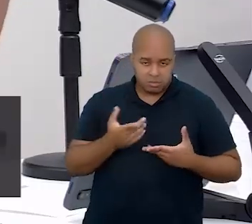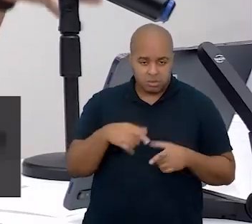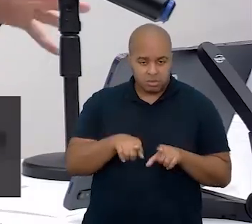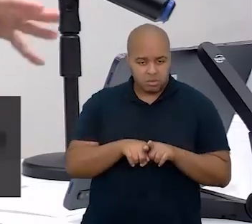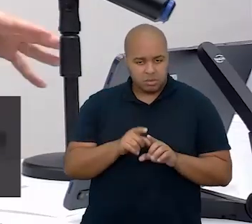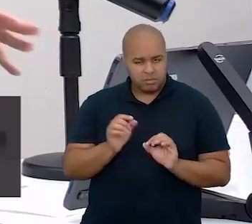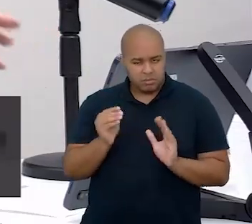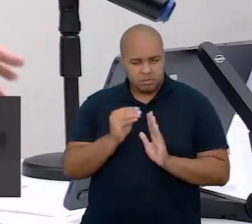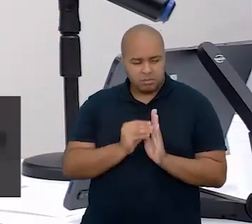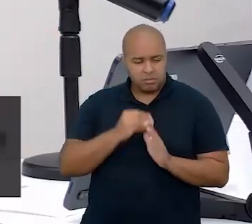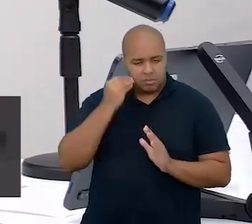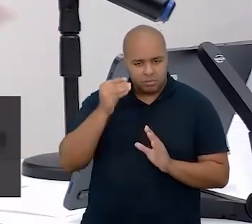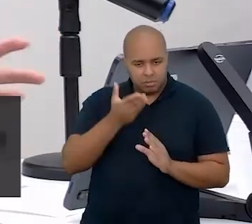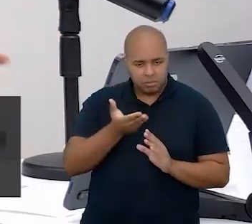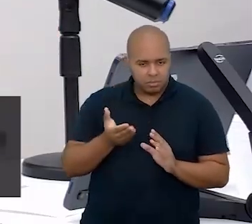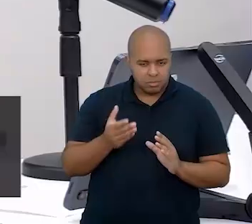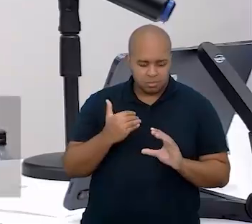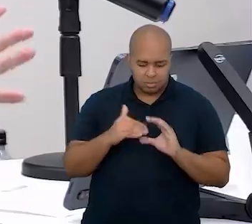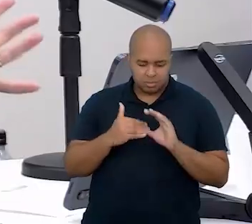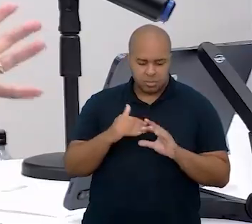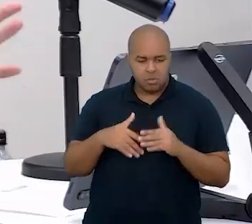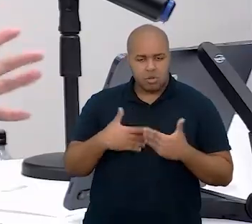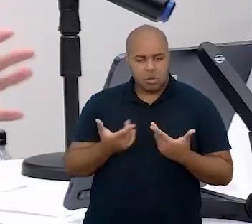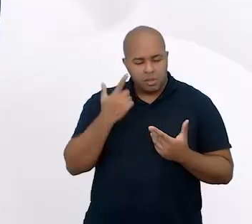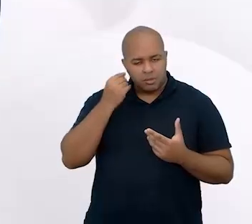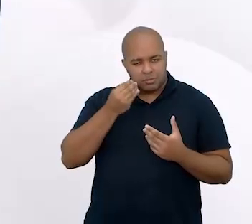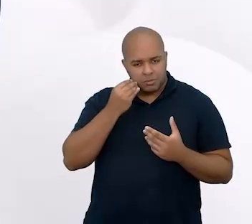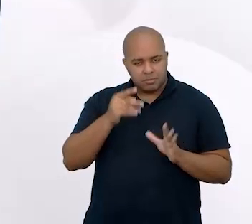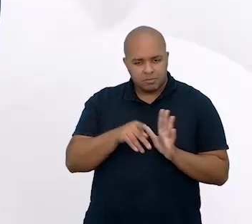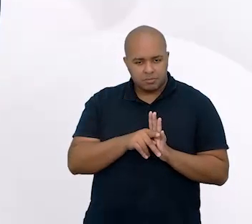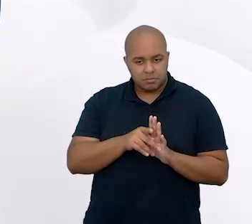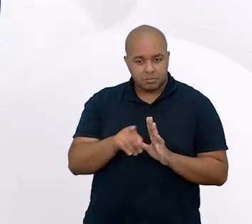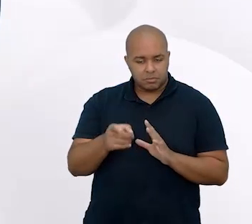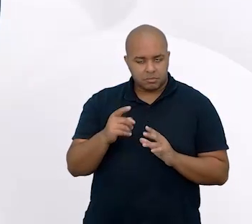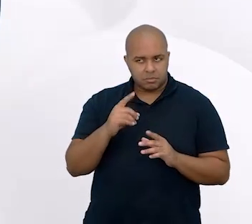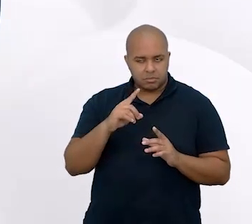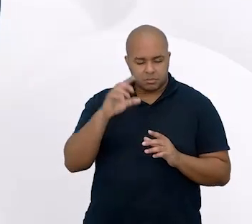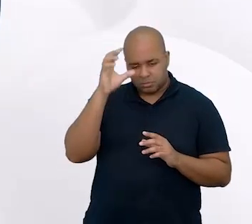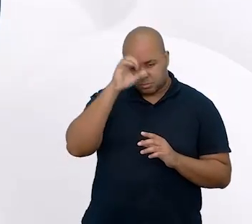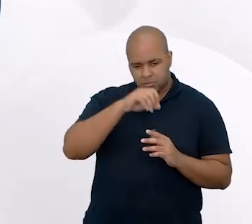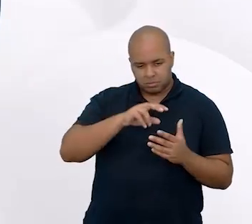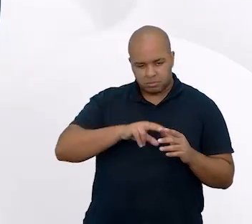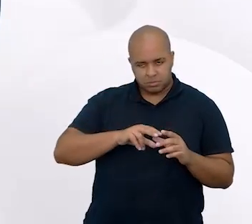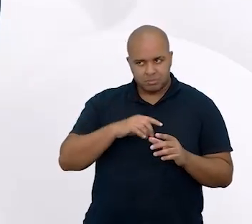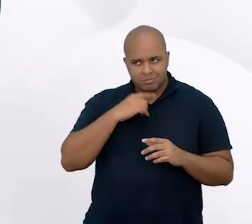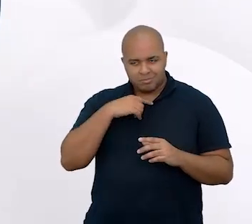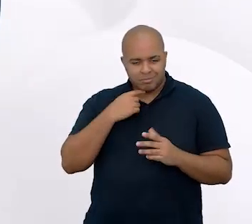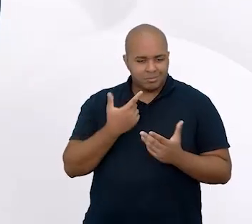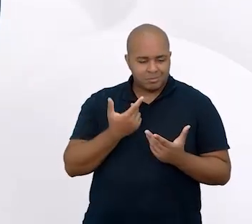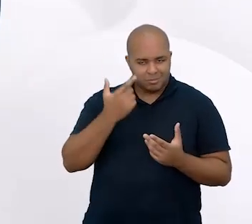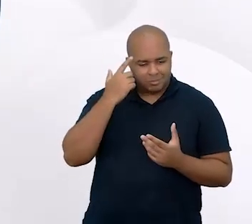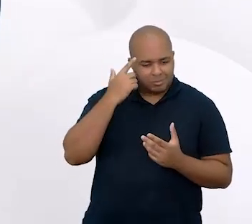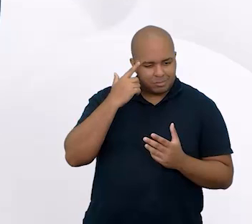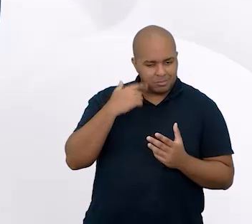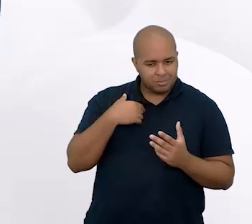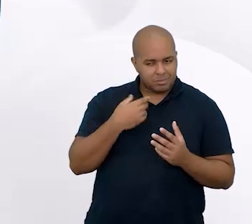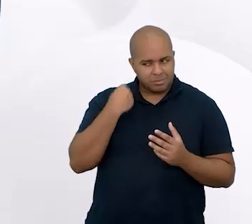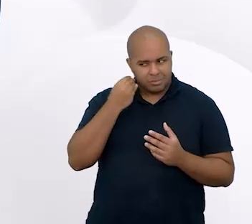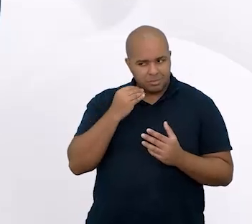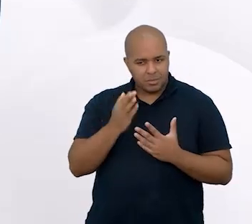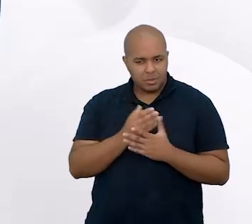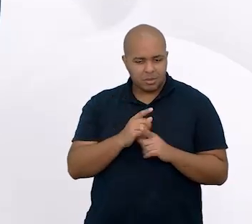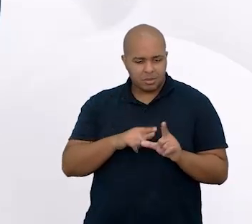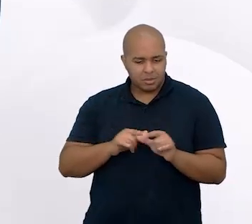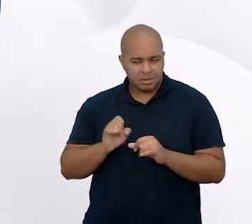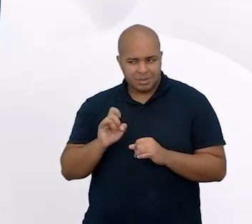a colocarem essa experiência de vocês no chat. Como foi essa experiência de alfabetização? Não dá para a gente pensar em experiência de